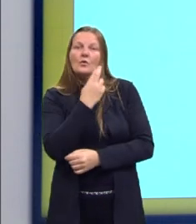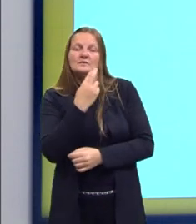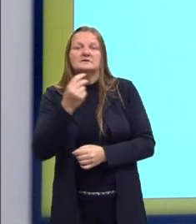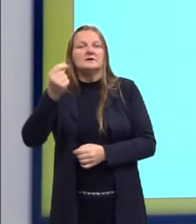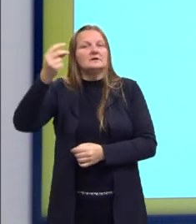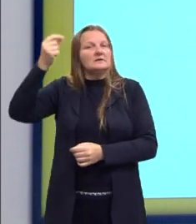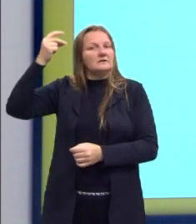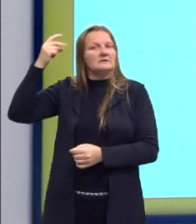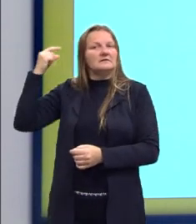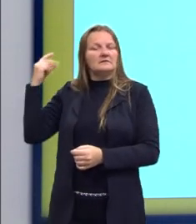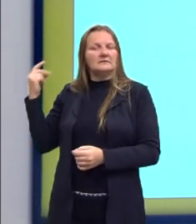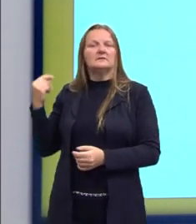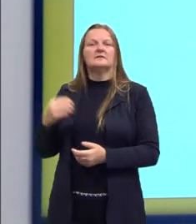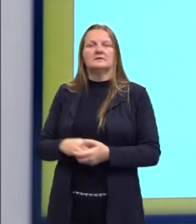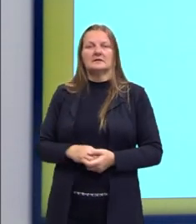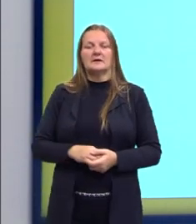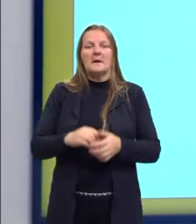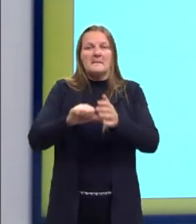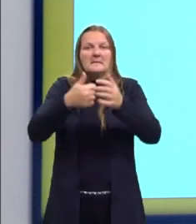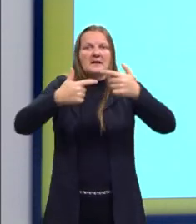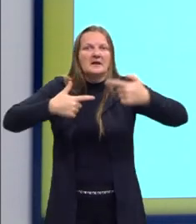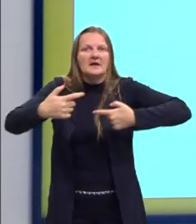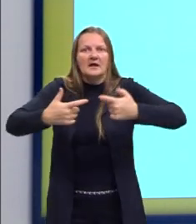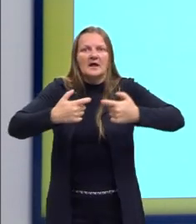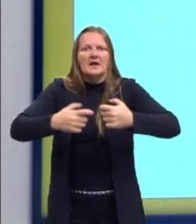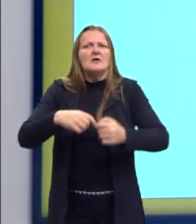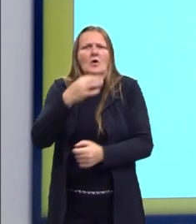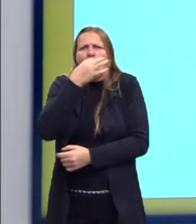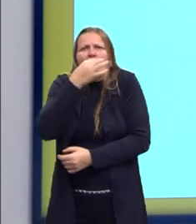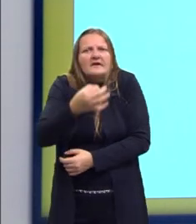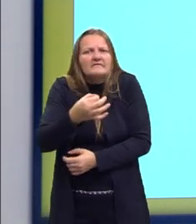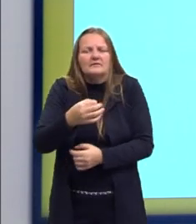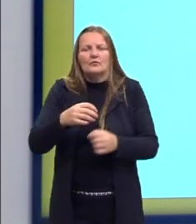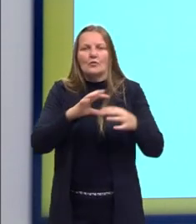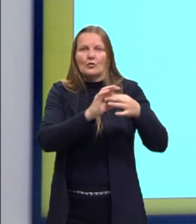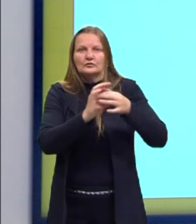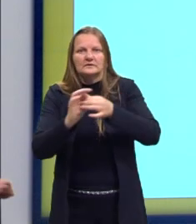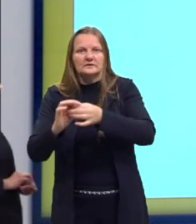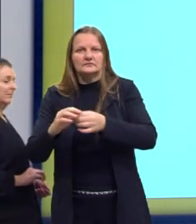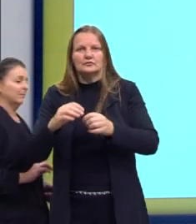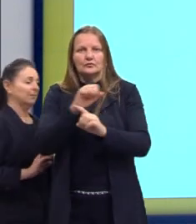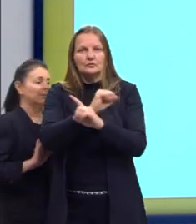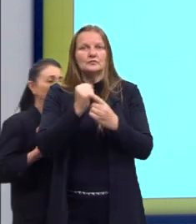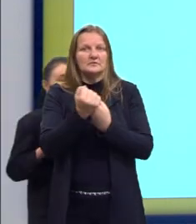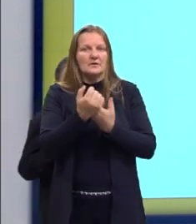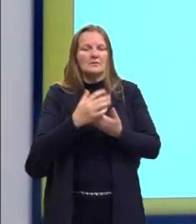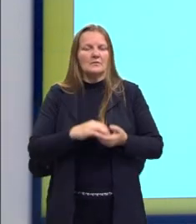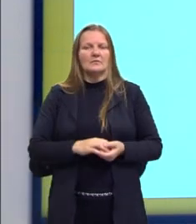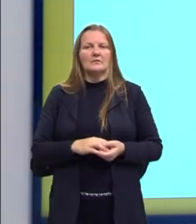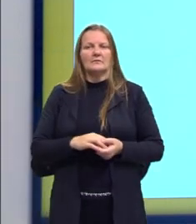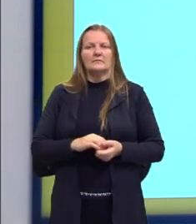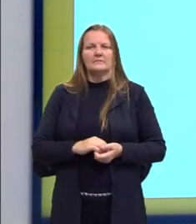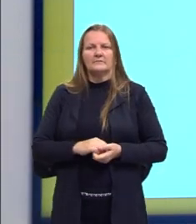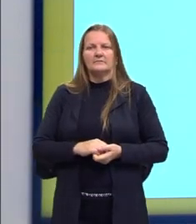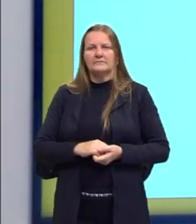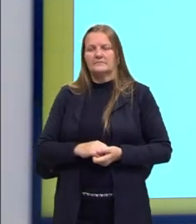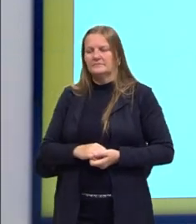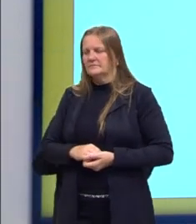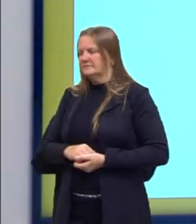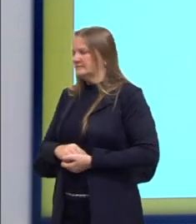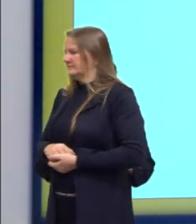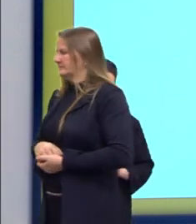naquele momento em que ela estava na Primeira Guerra, um quadro terrível. E o que esse quadro conduziu? Ele levou ao quê?